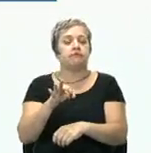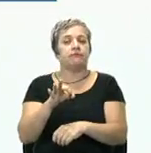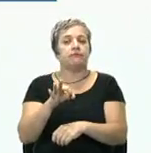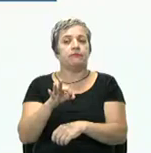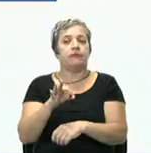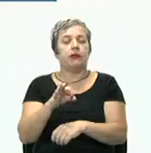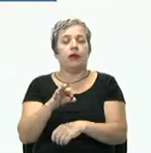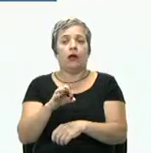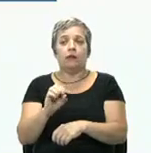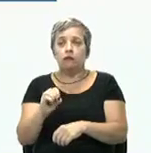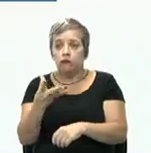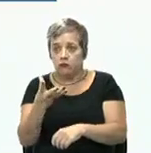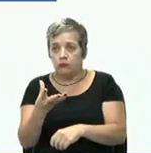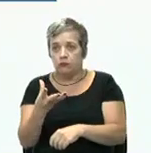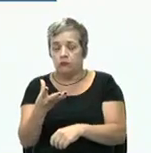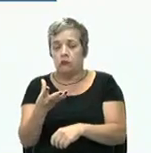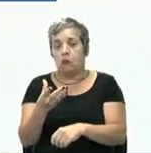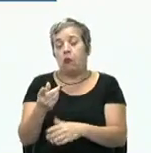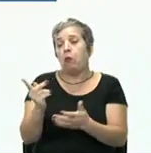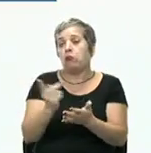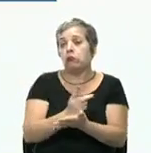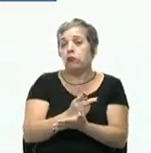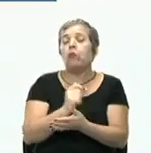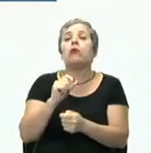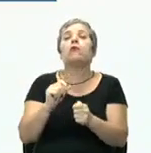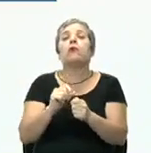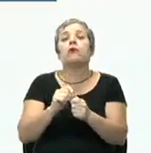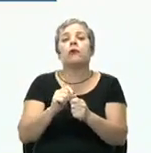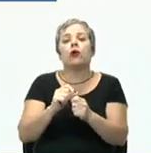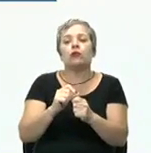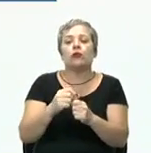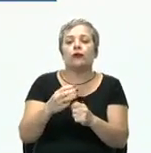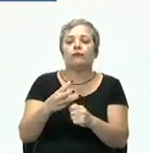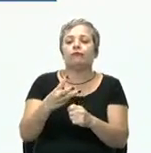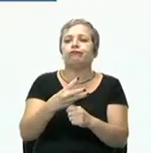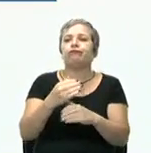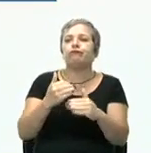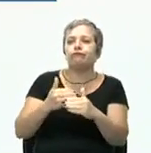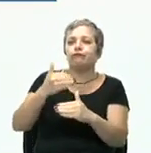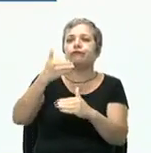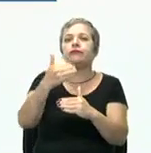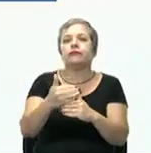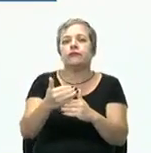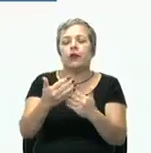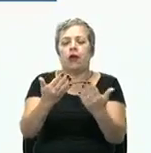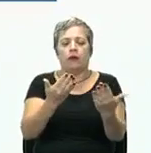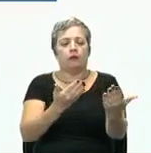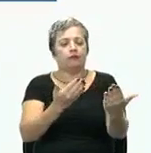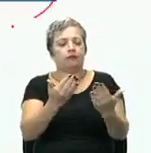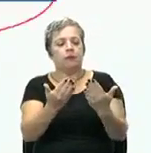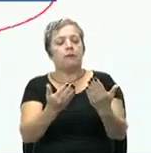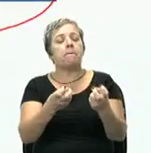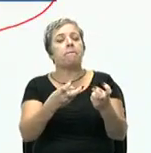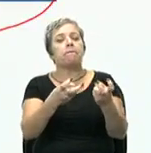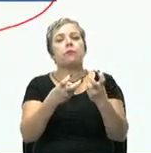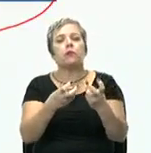será que deu certo? Será que não? O que eu faço no passo 3? Eu faço a revisão do progresso. Será que eu